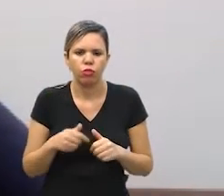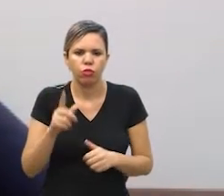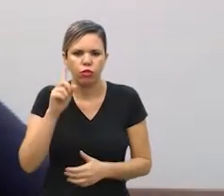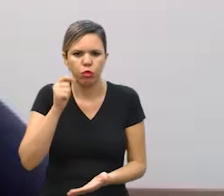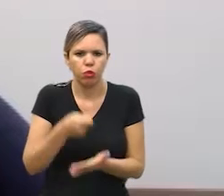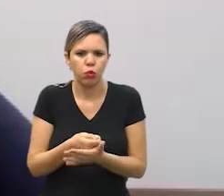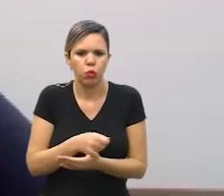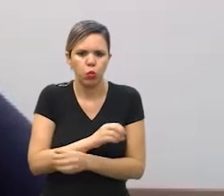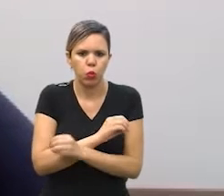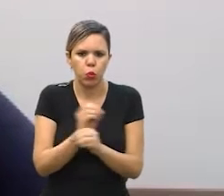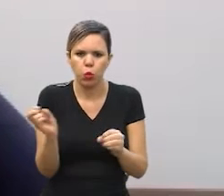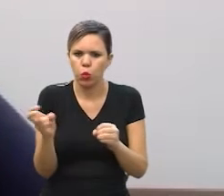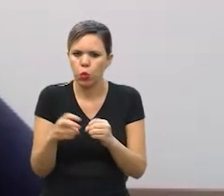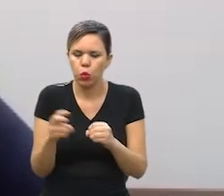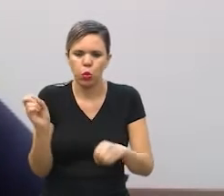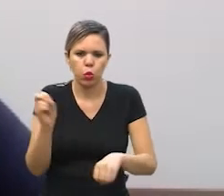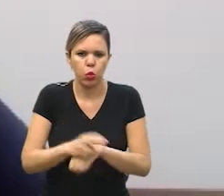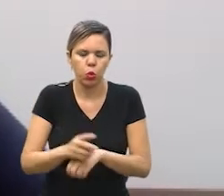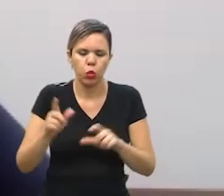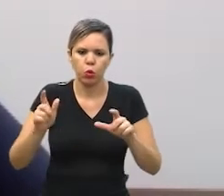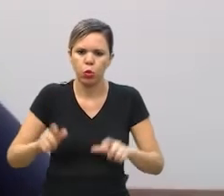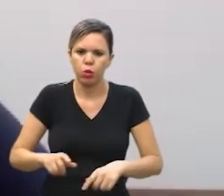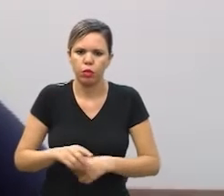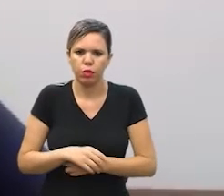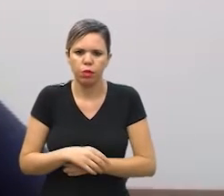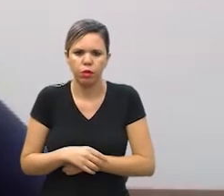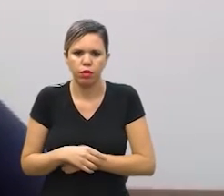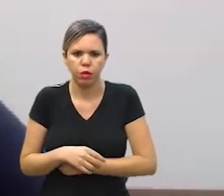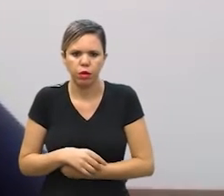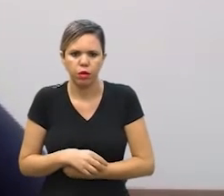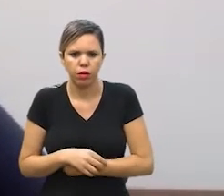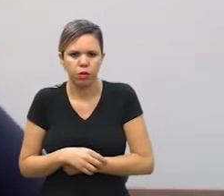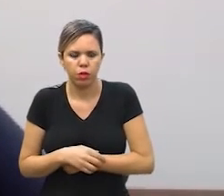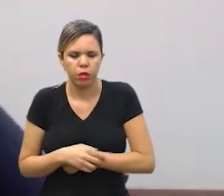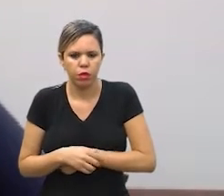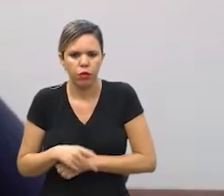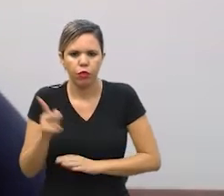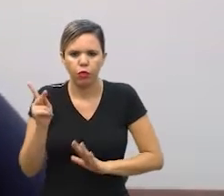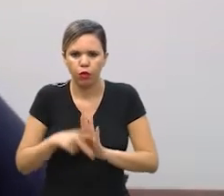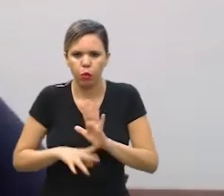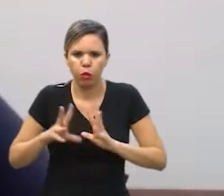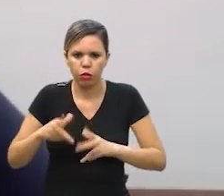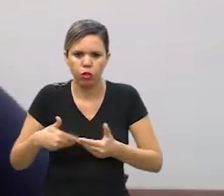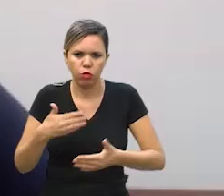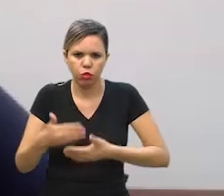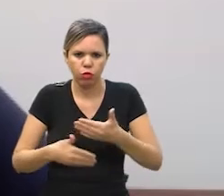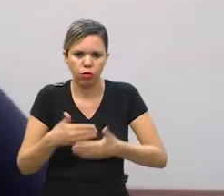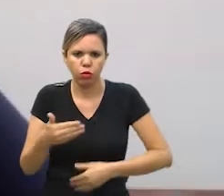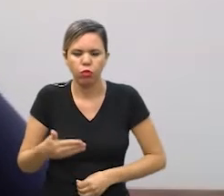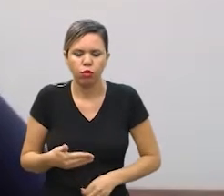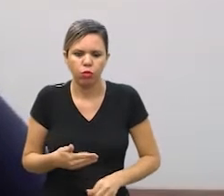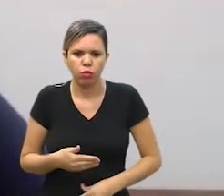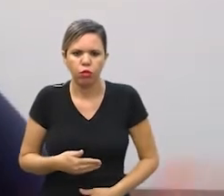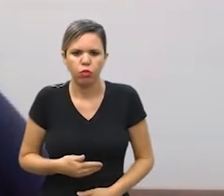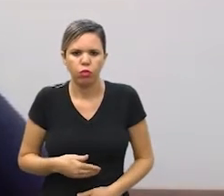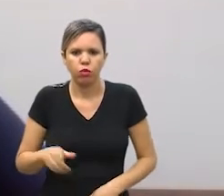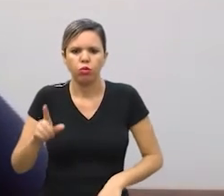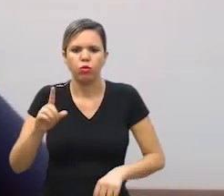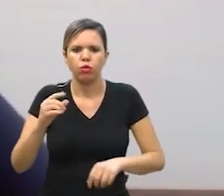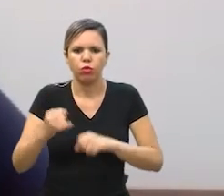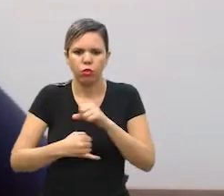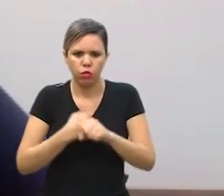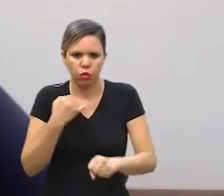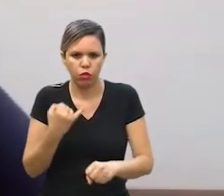garante que não sobra nenhum vírus nenhuma bactéria naquele processo e foi o projeto todo de telesaúde de